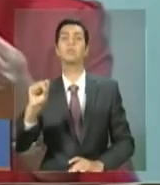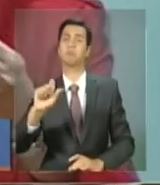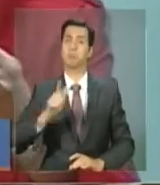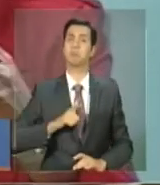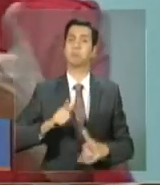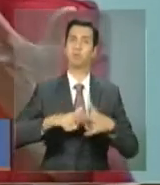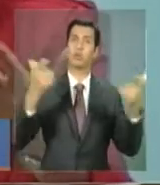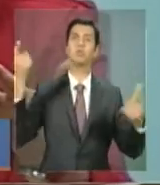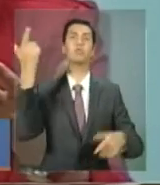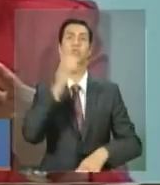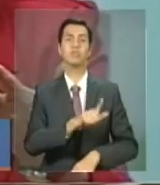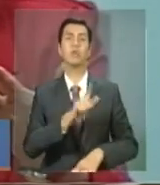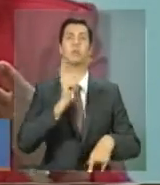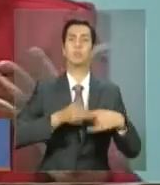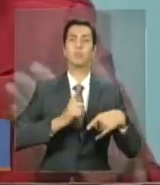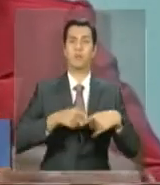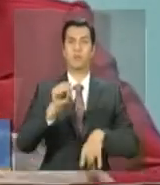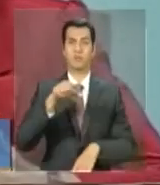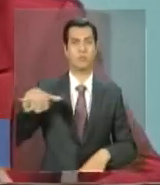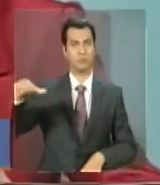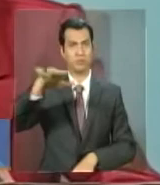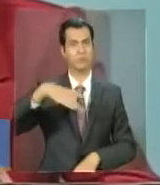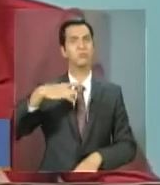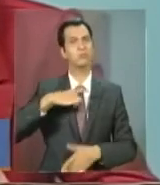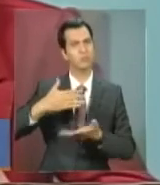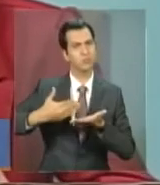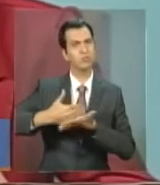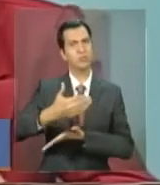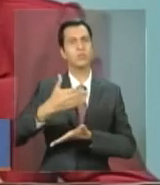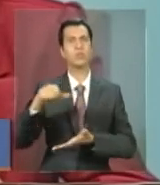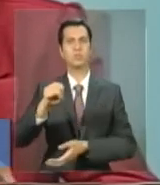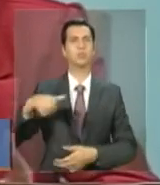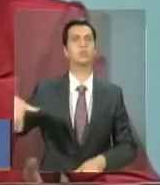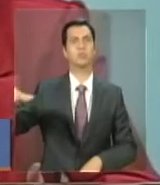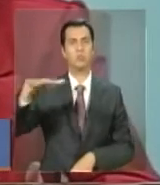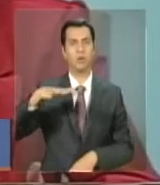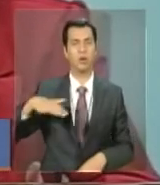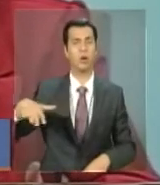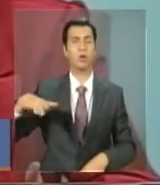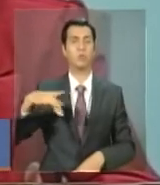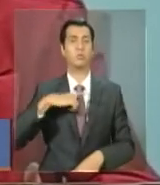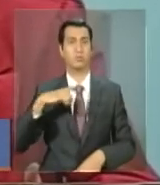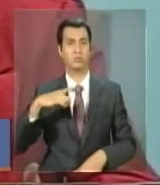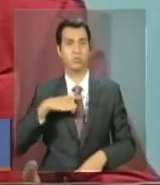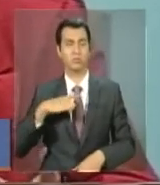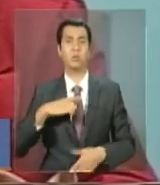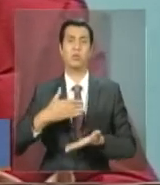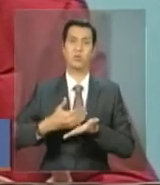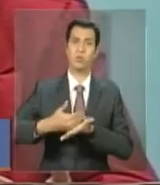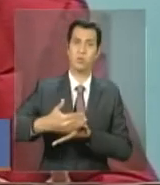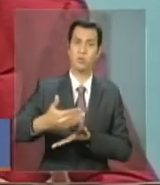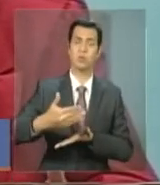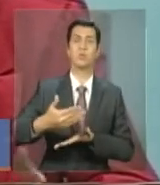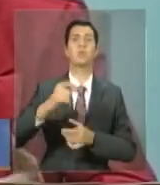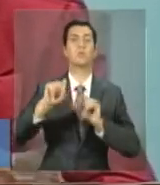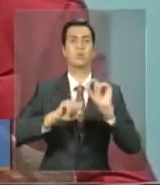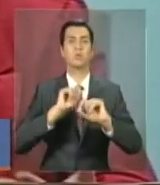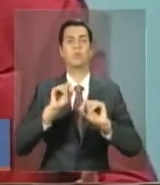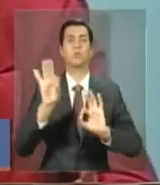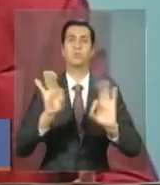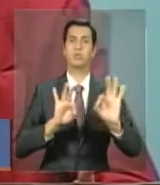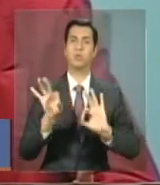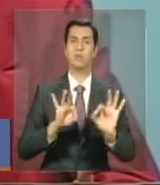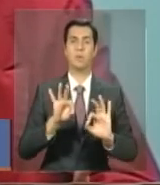porque a assistência social foi convocada para participar do Plano Brasil Sem